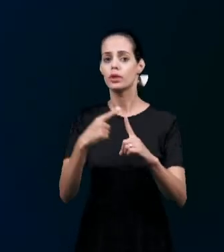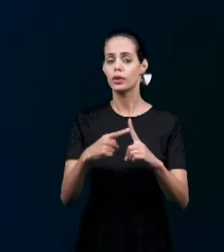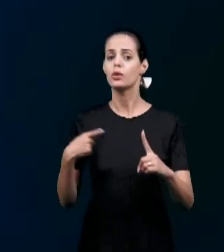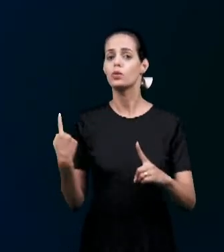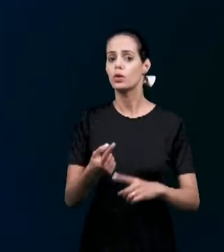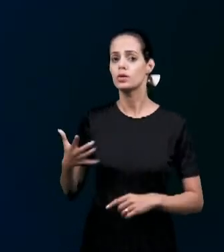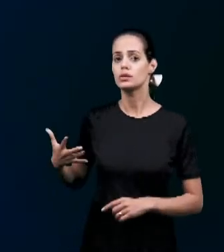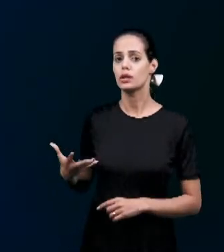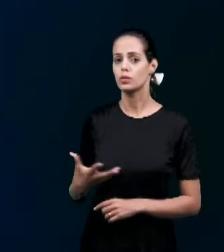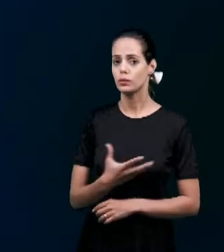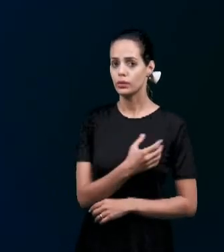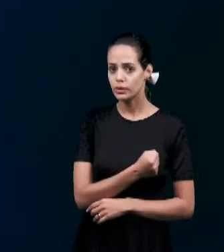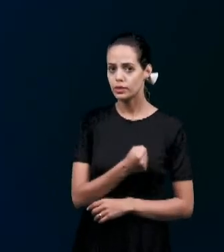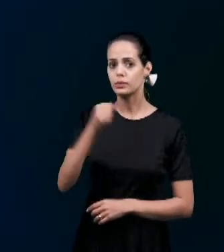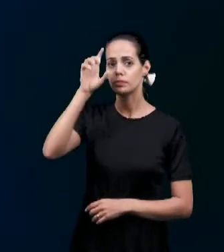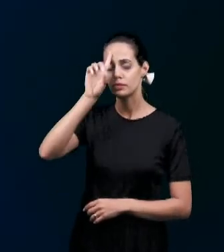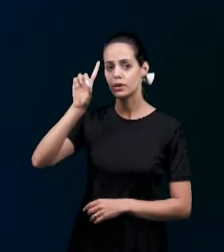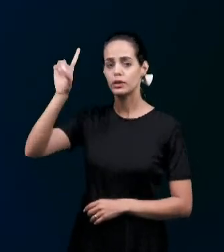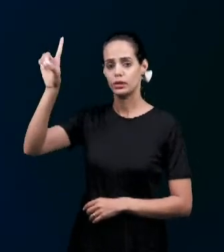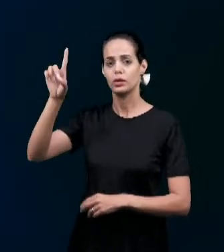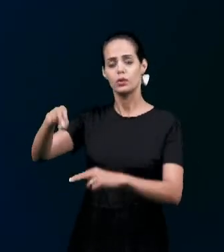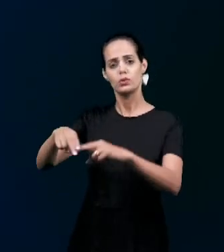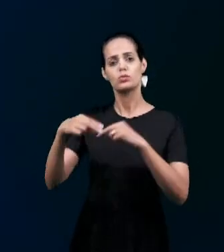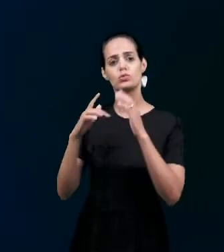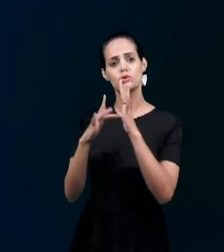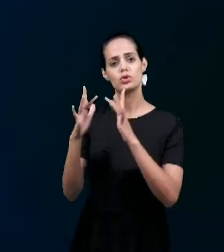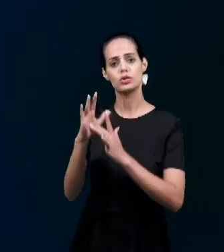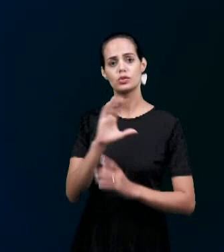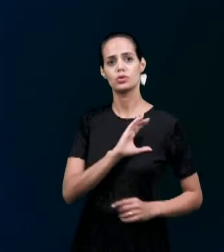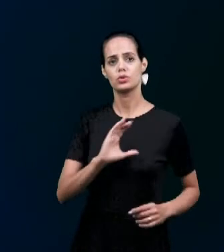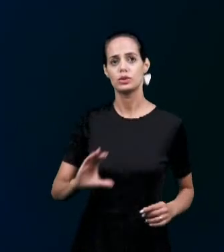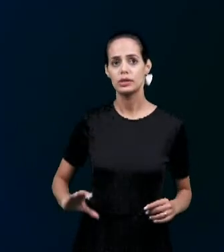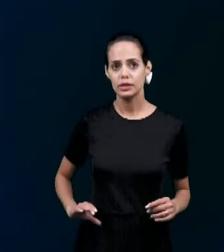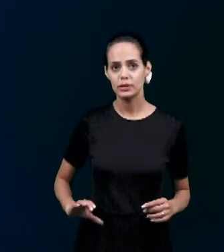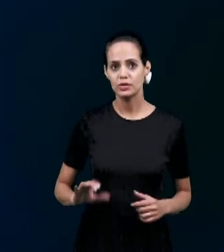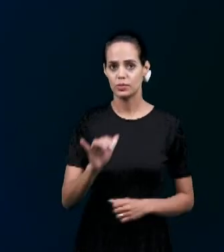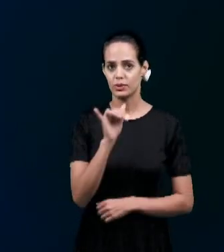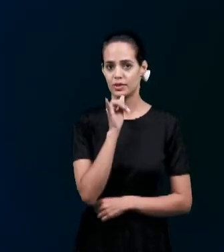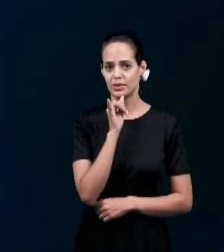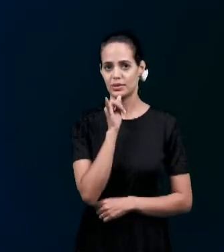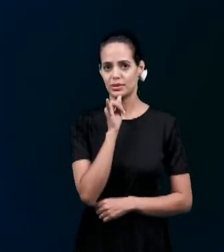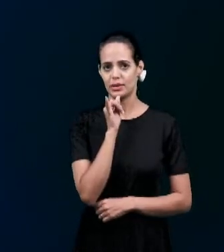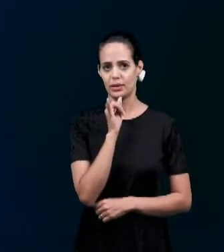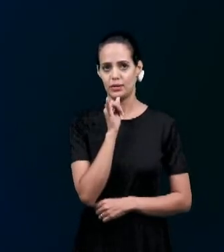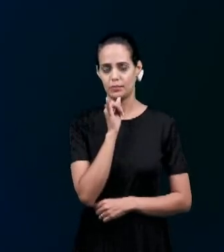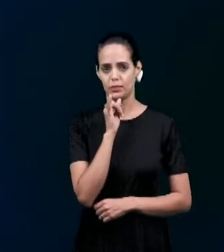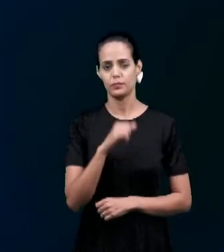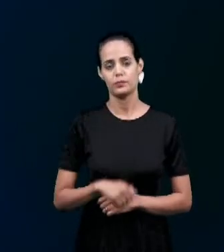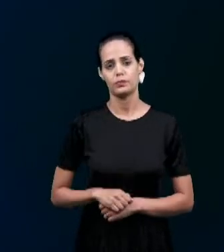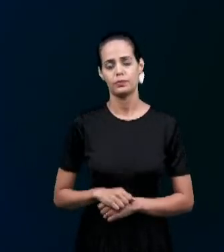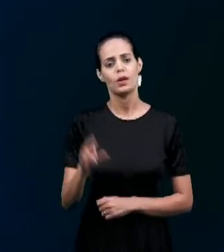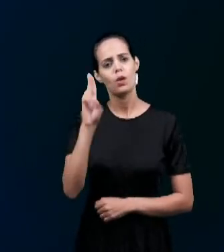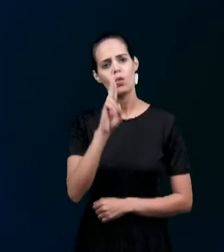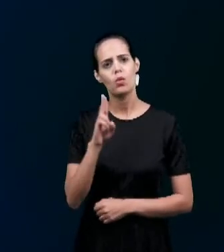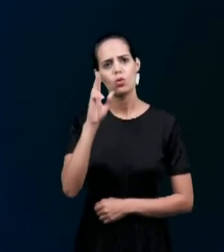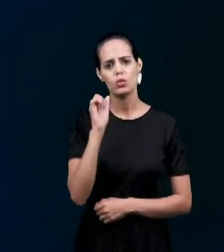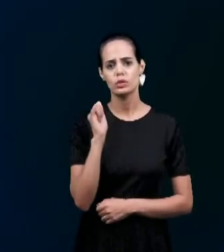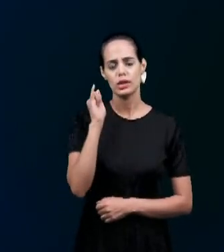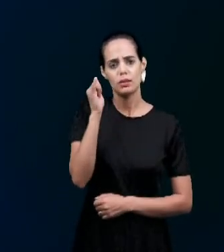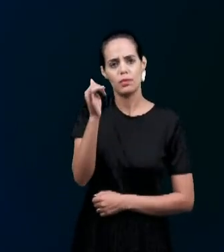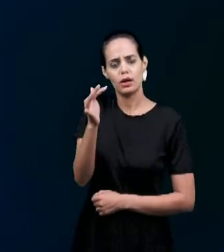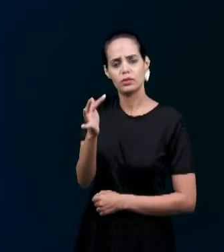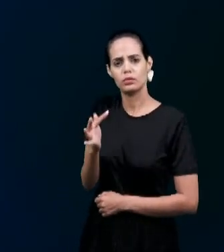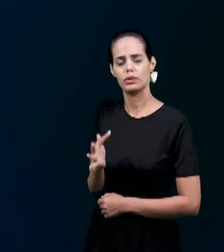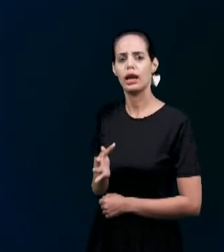achegamos a Deus Através de Jesus Cristo Por exemplo Certo irmão Ele utiliza as madrugadas Para poder se chegar A Deus